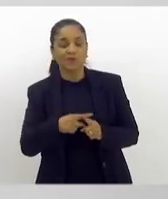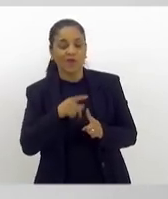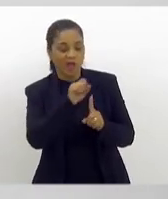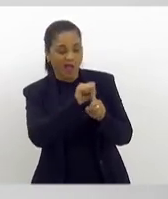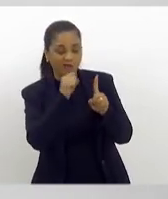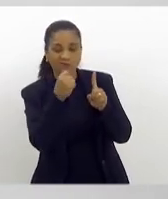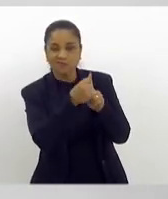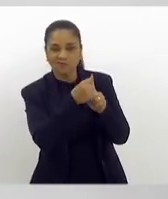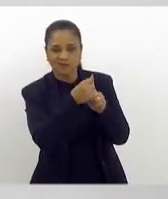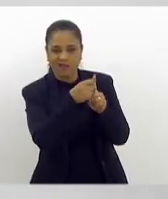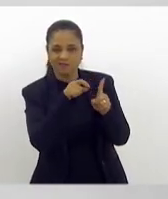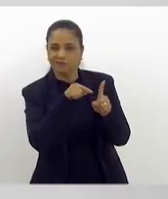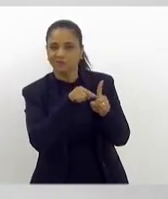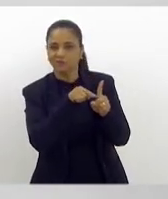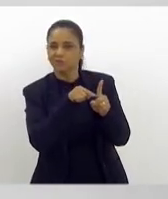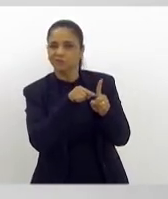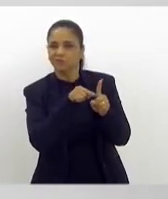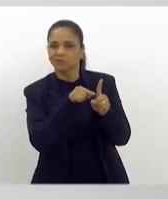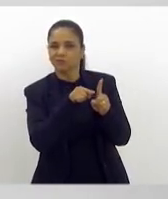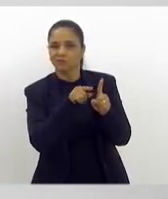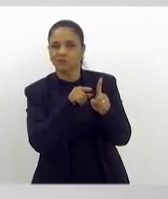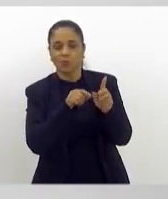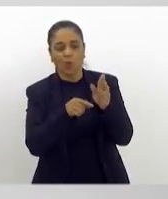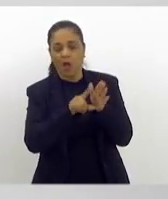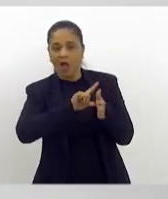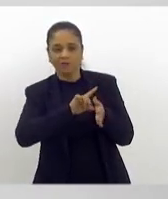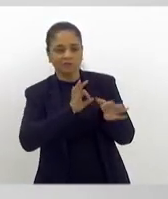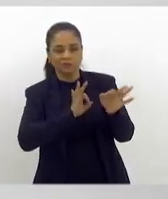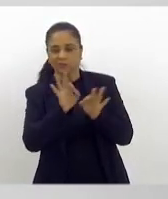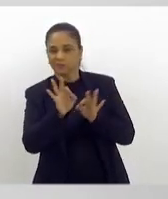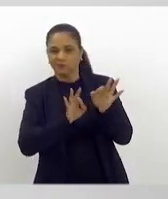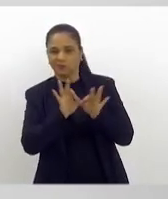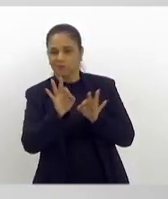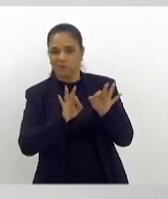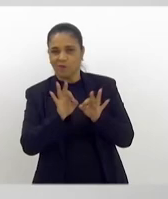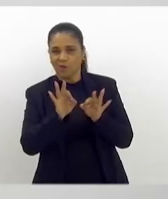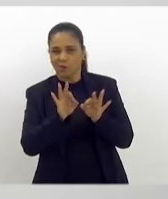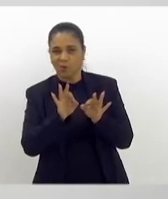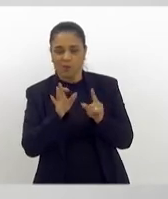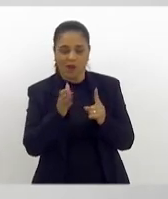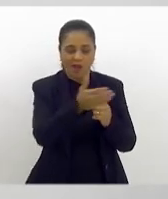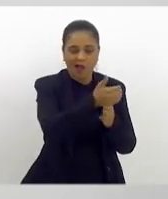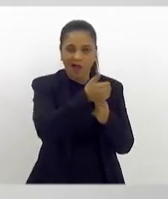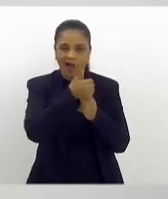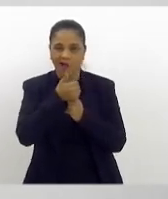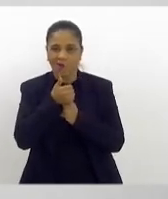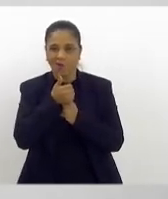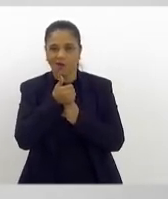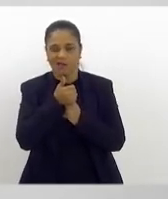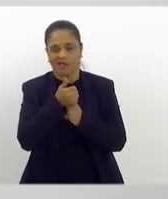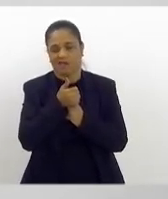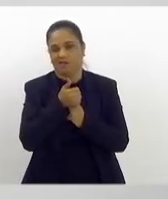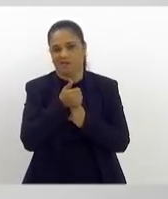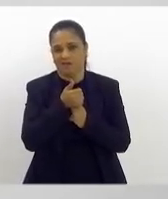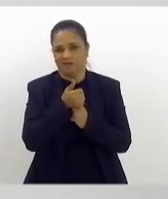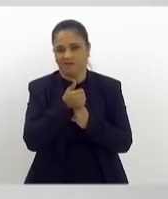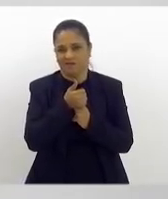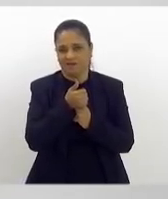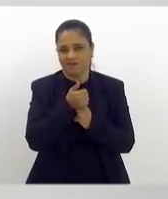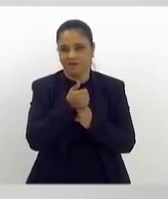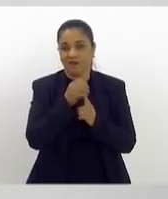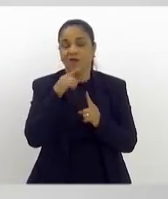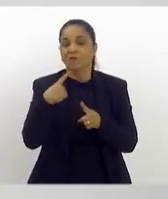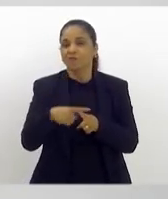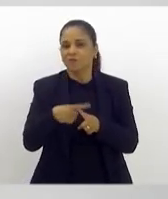preparada para acolhê-lo, não está preparada para dar os recursos, porque a sociedade ainda